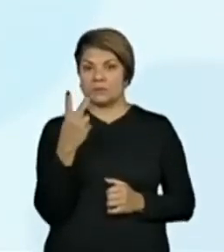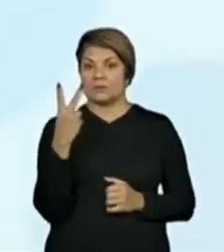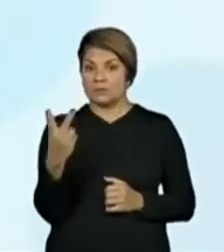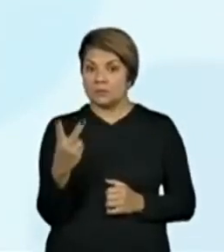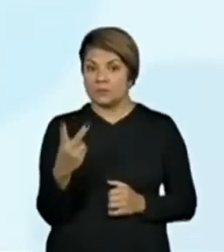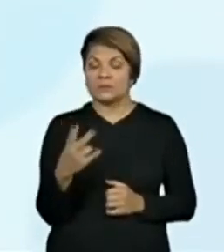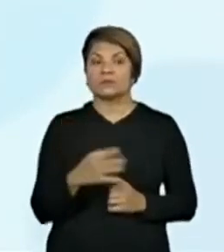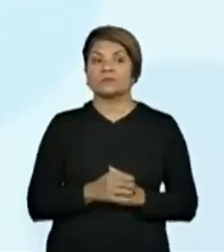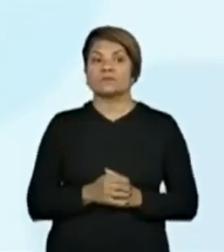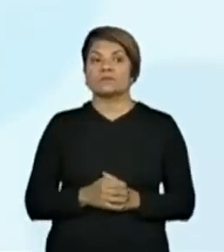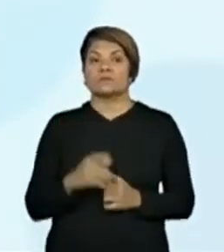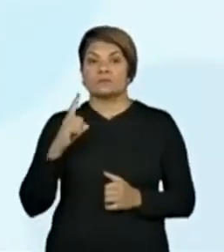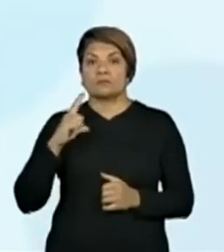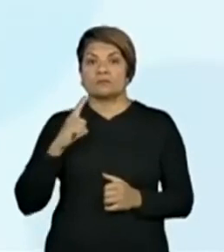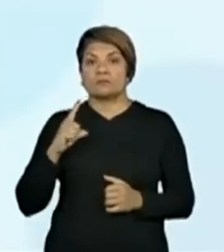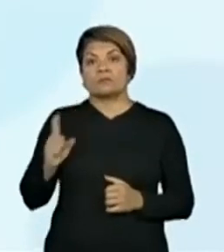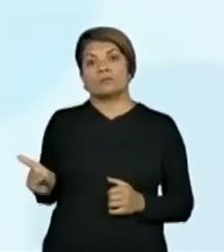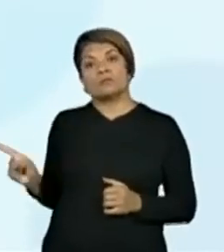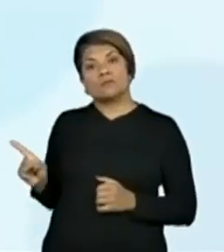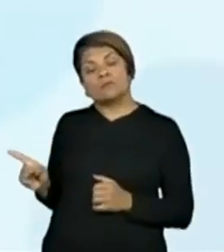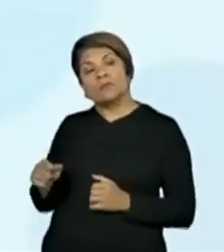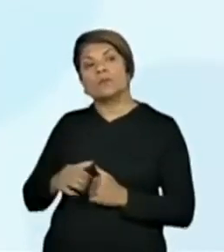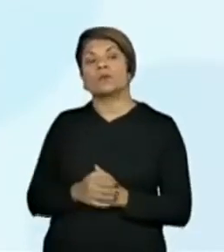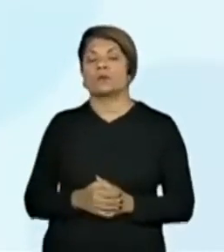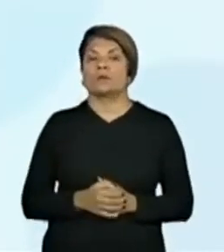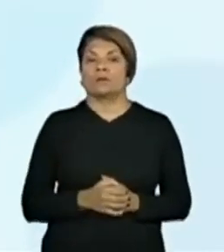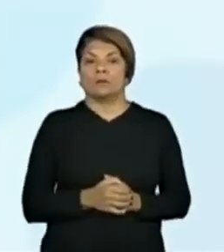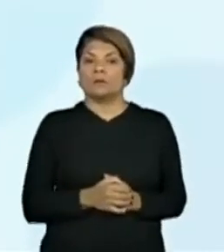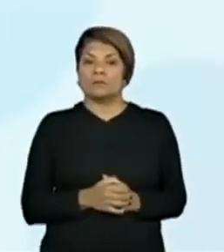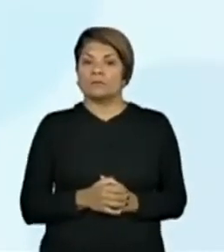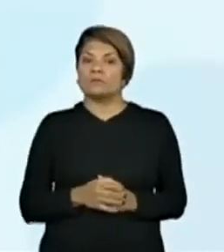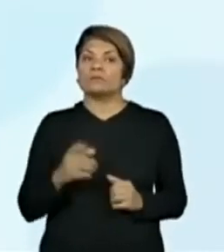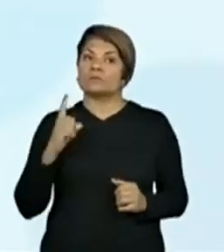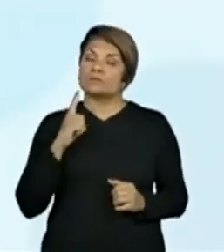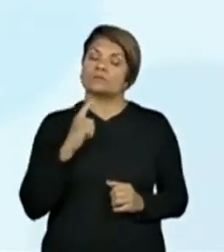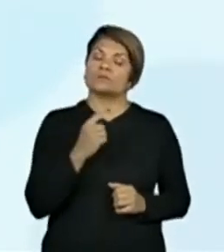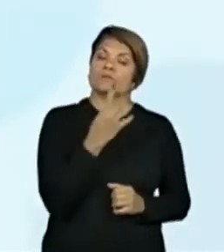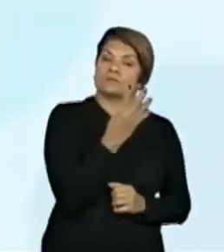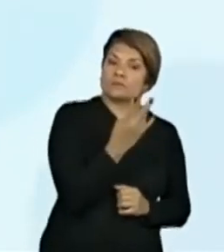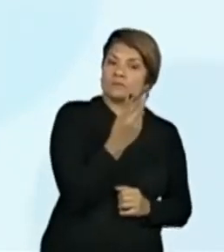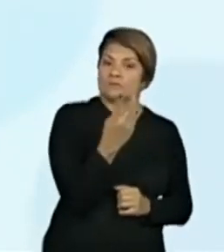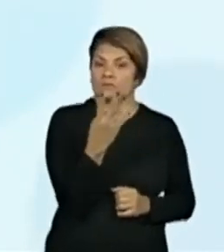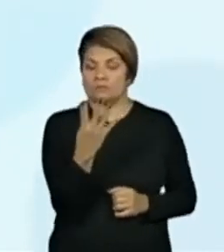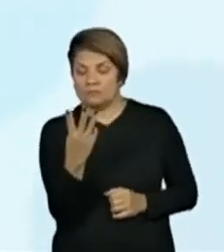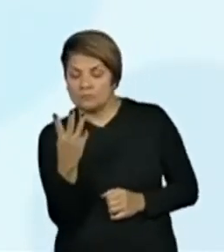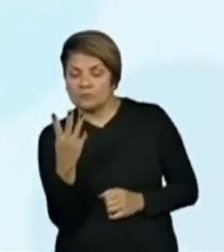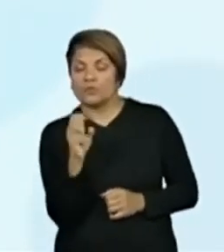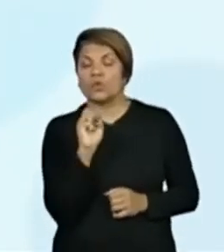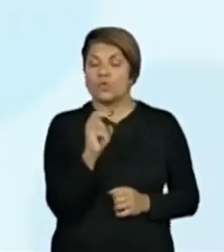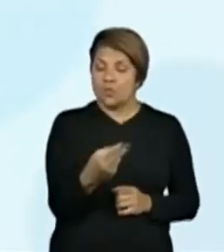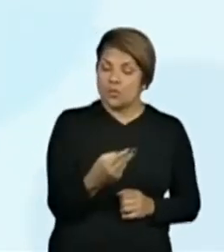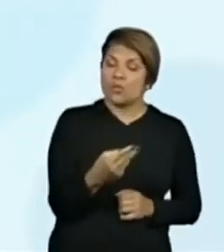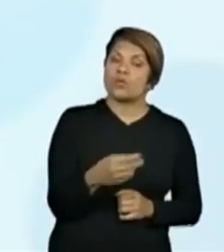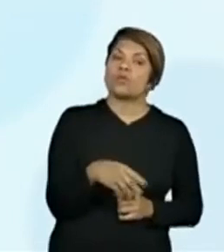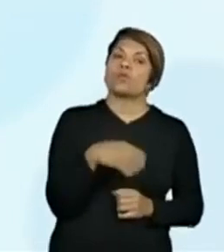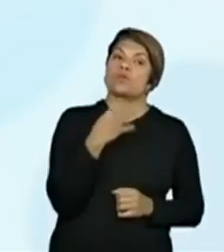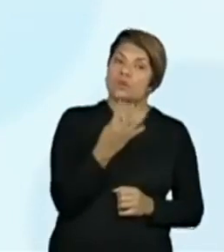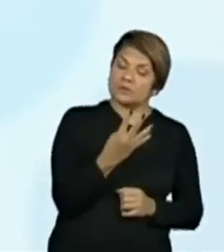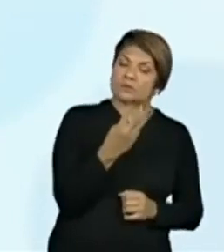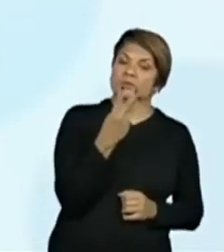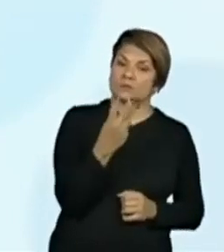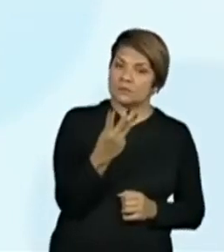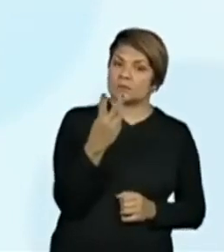aqui na dezena, né? Ou a gente tem o 20 para o 423 ou a gente tem o 30 para o 432.